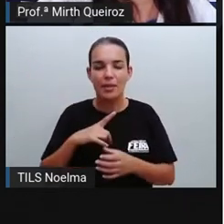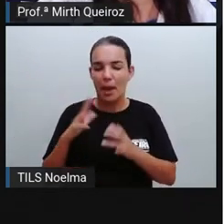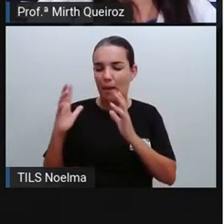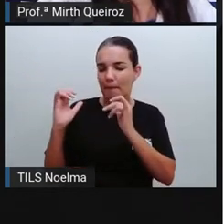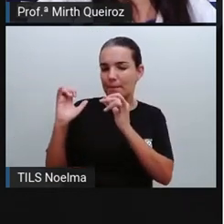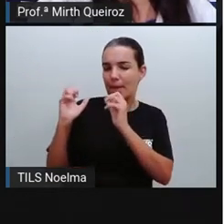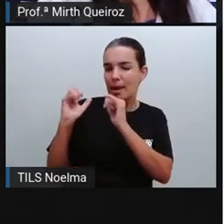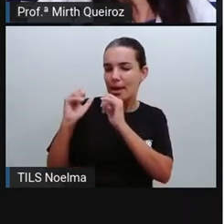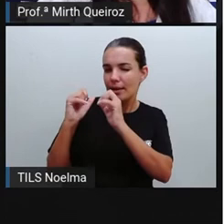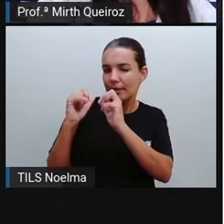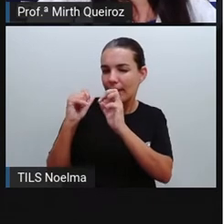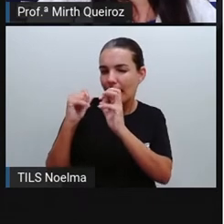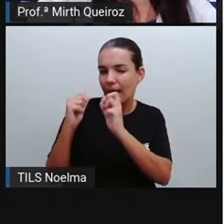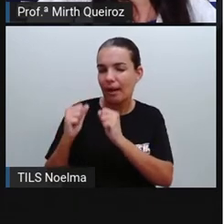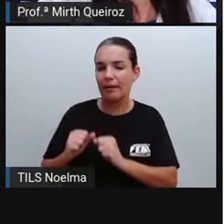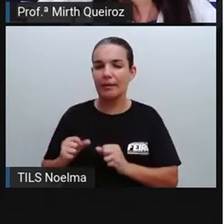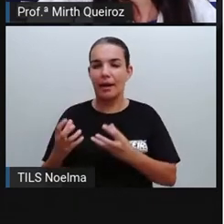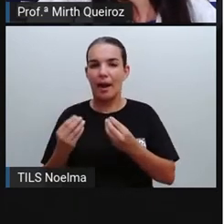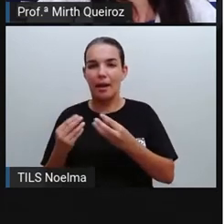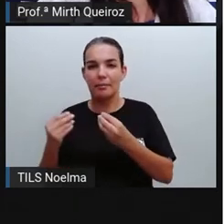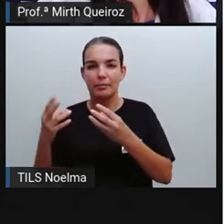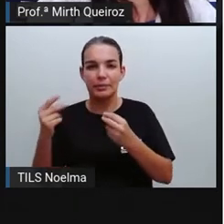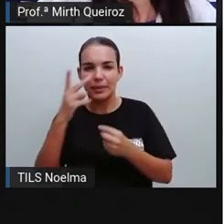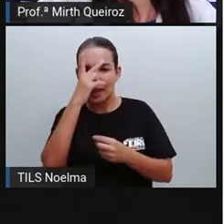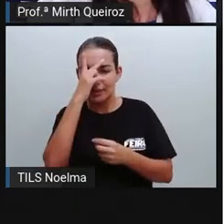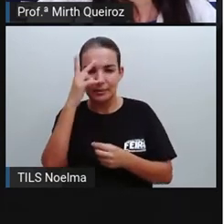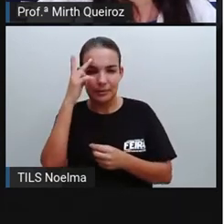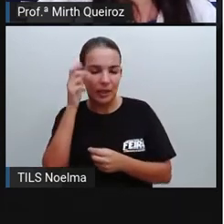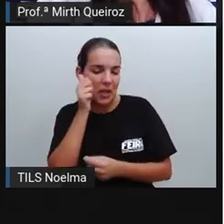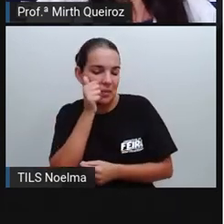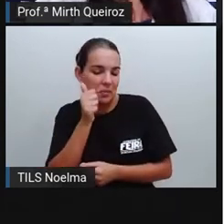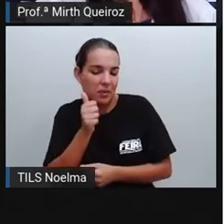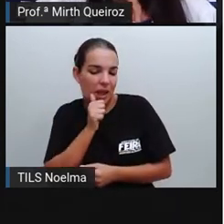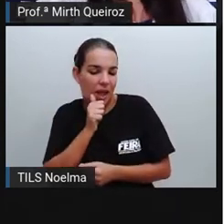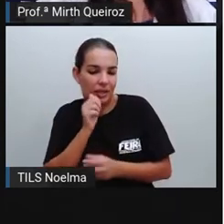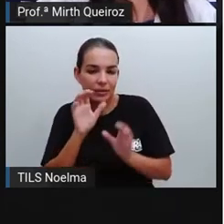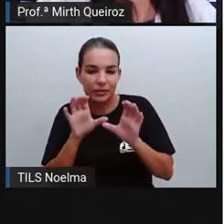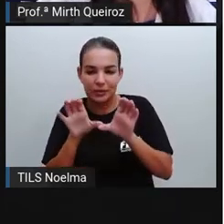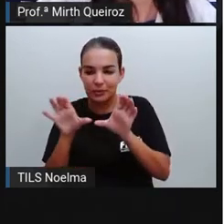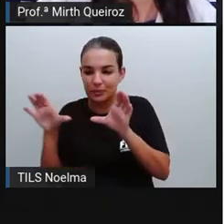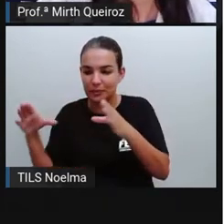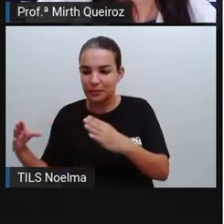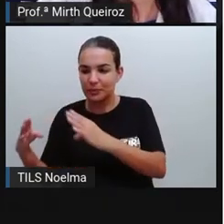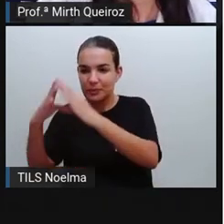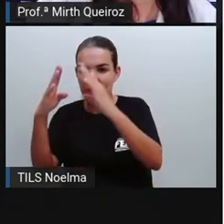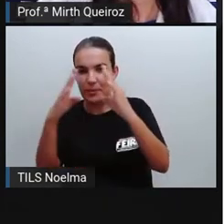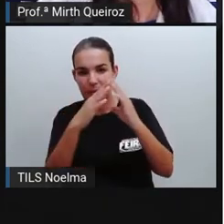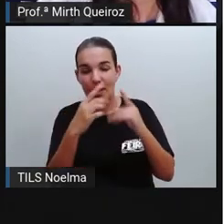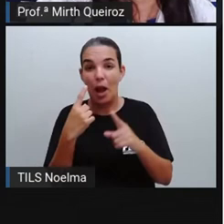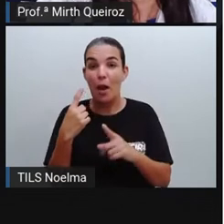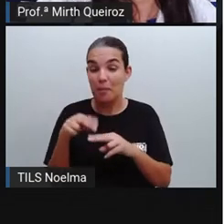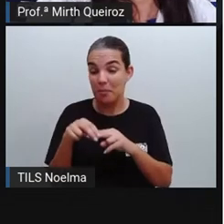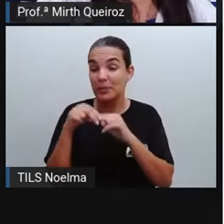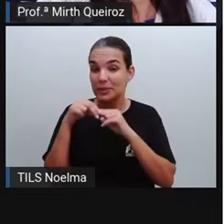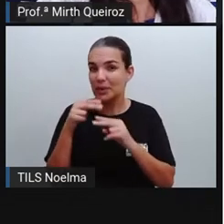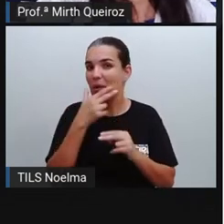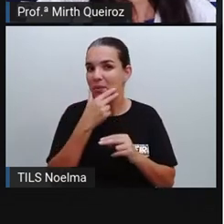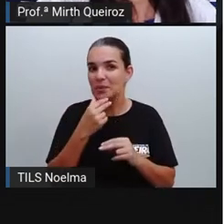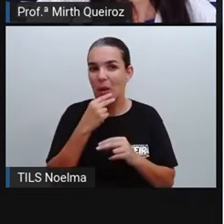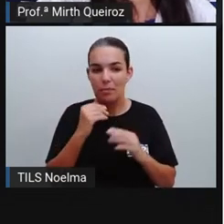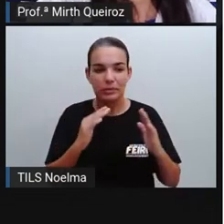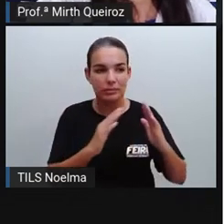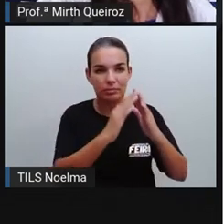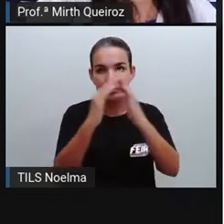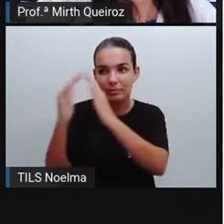sedutor, gosta de seduzir as moças do vilarejo, por isso que os homens, eles não gostam, né? Do Boto cor-de-rosa, e, por isso,